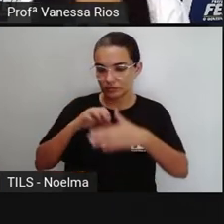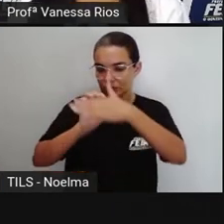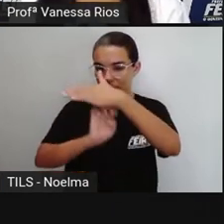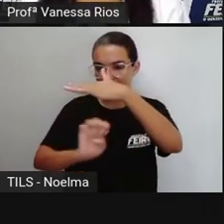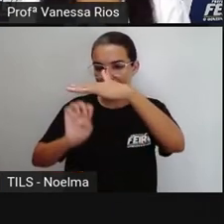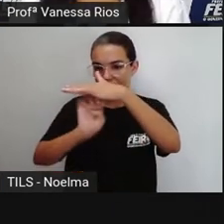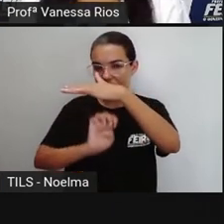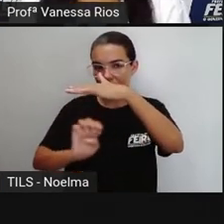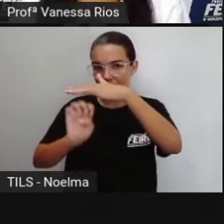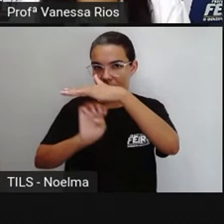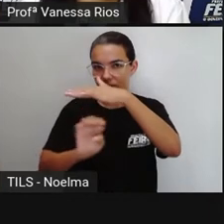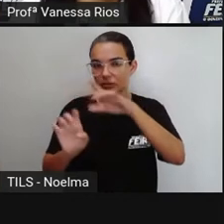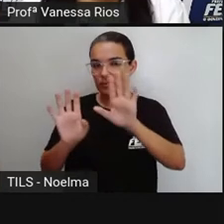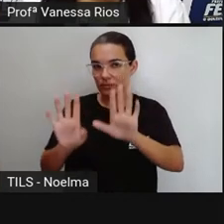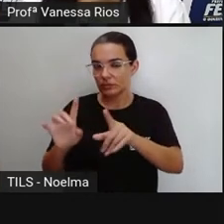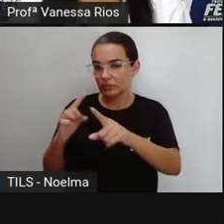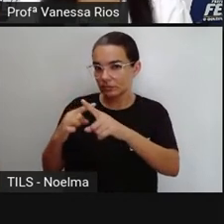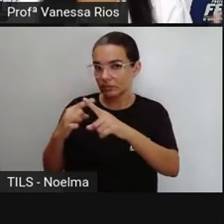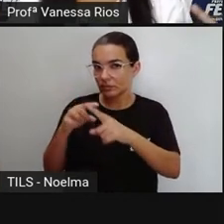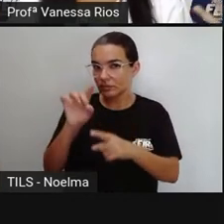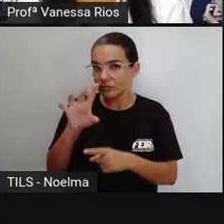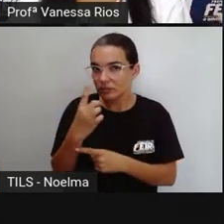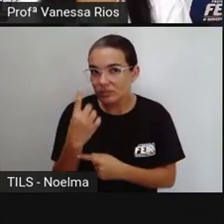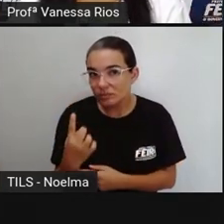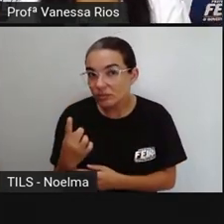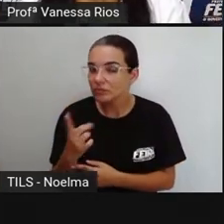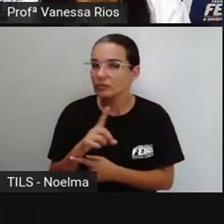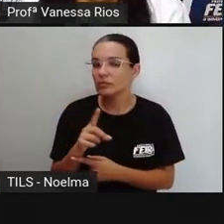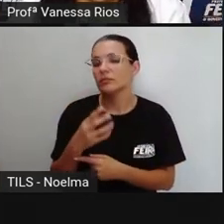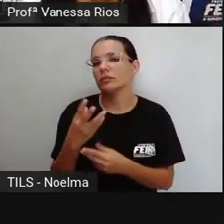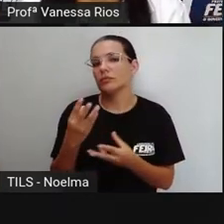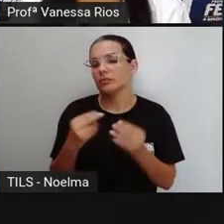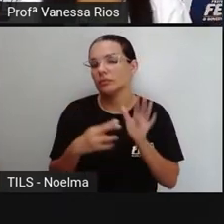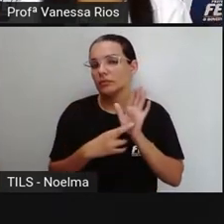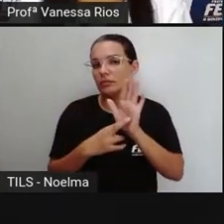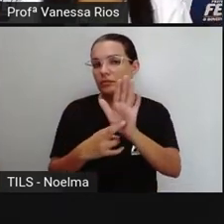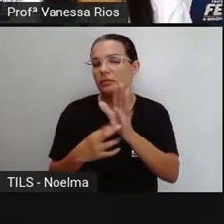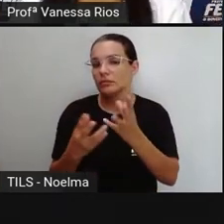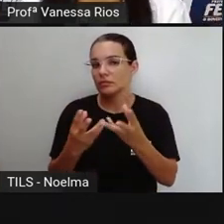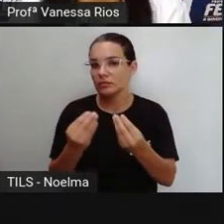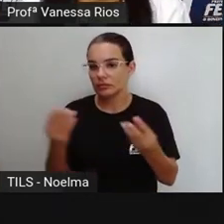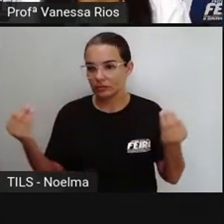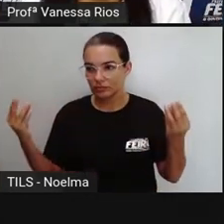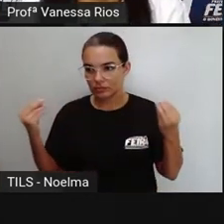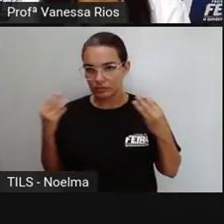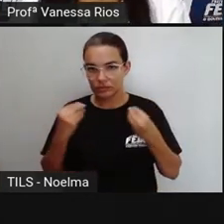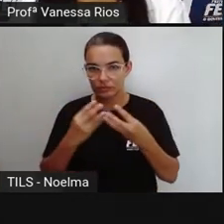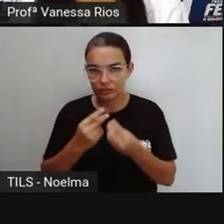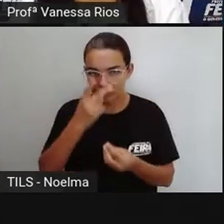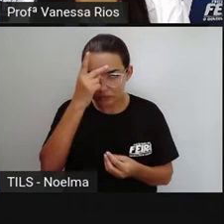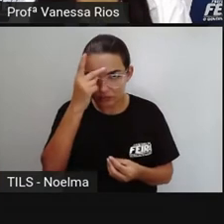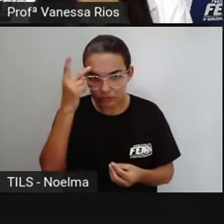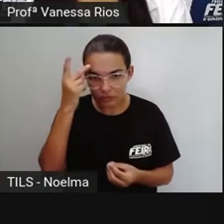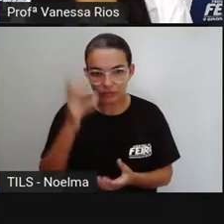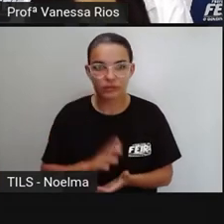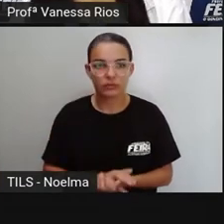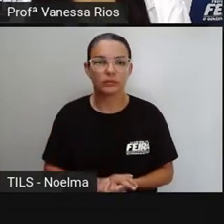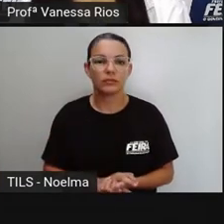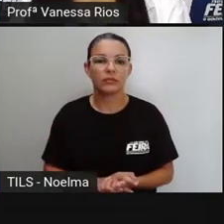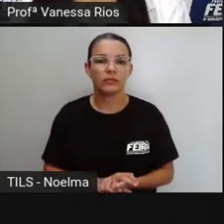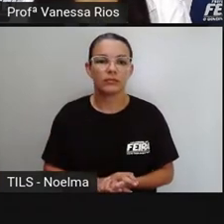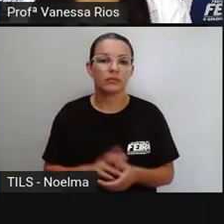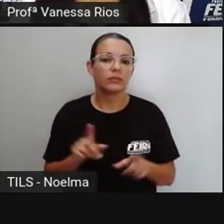porque ele não representa uma pessoa só, representa ali várias pessoas, então tem que ter um documento para isso. e